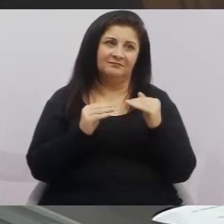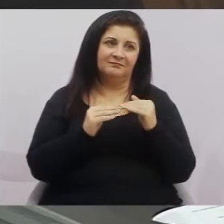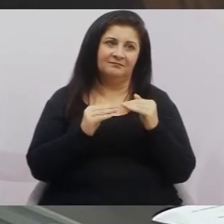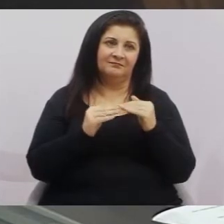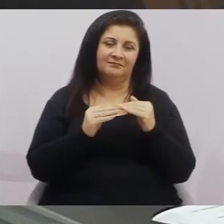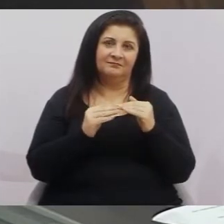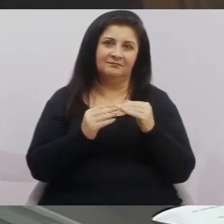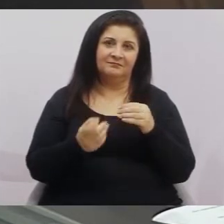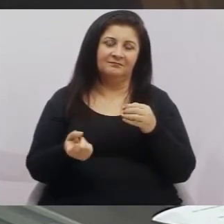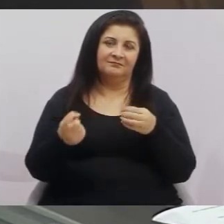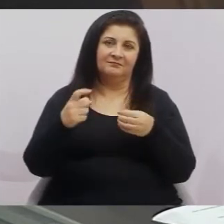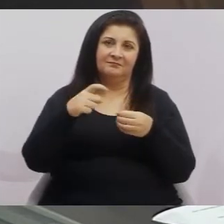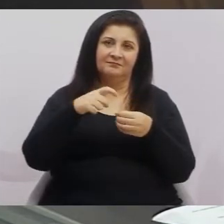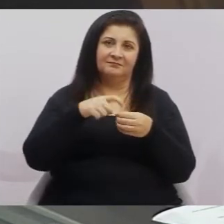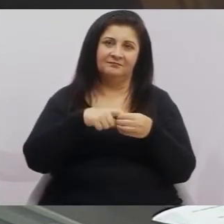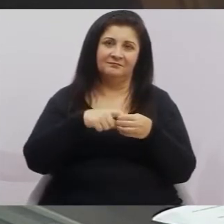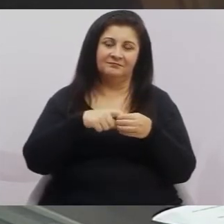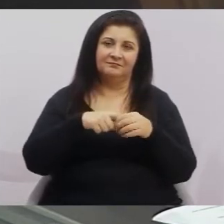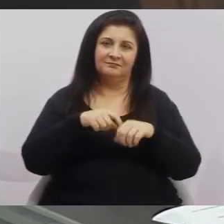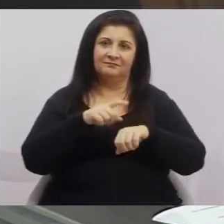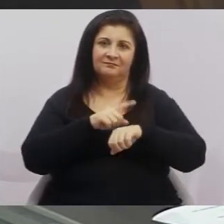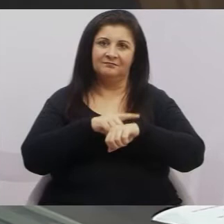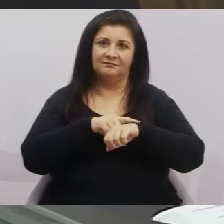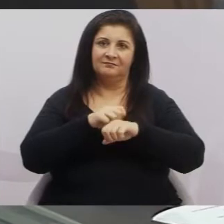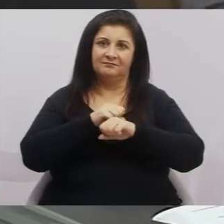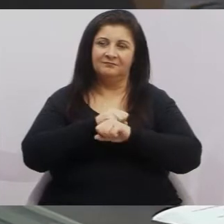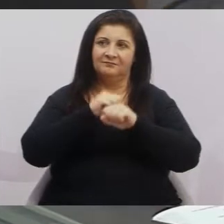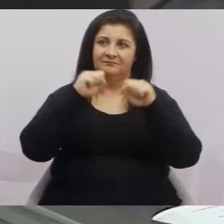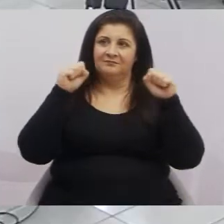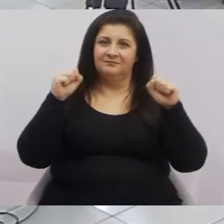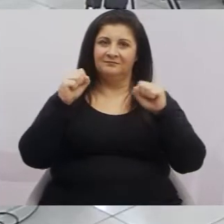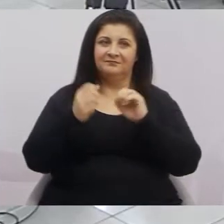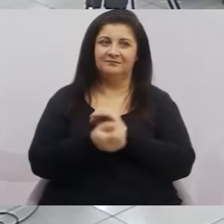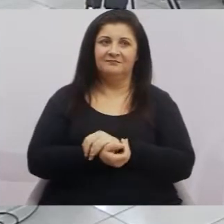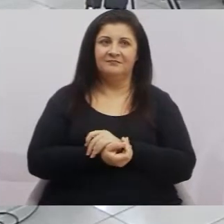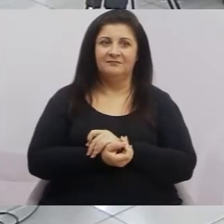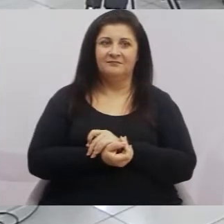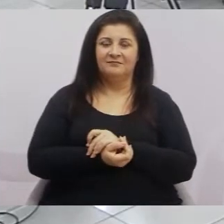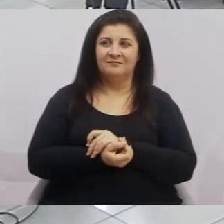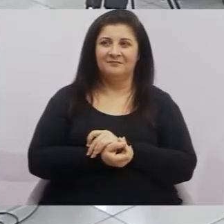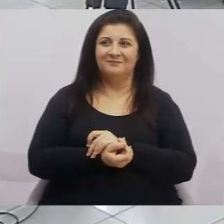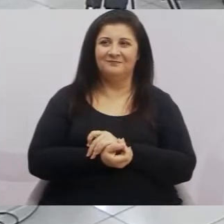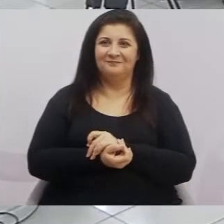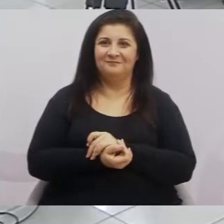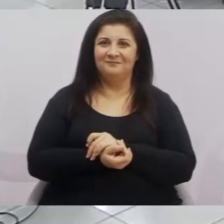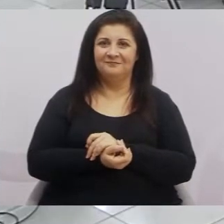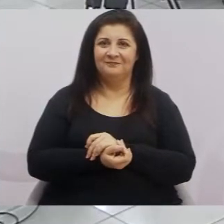retorna à sessão para as nove horas da manhã. O projeto continua em discussão.